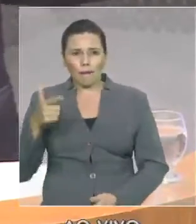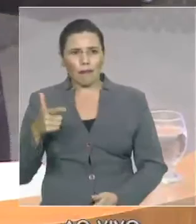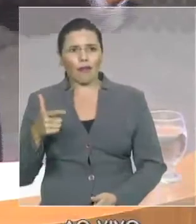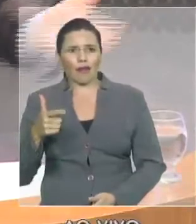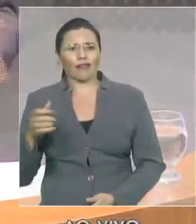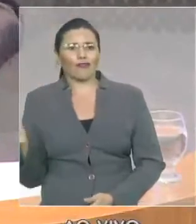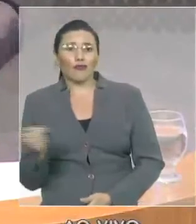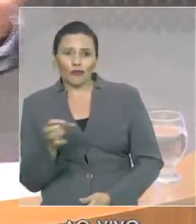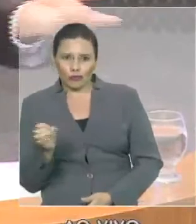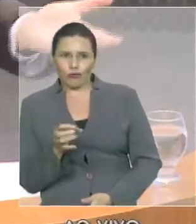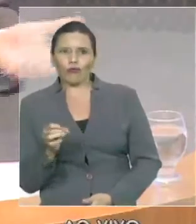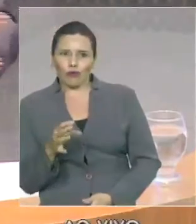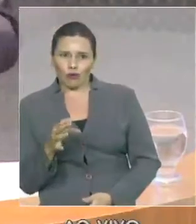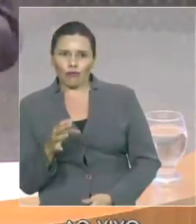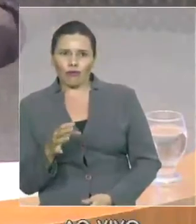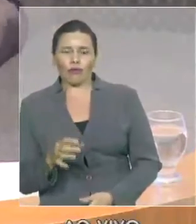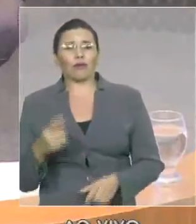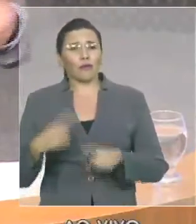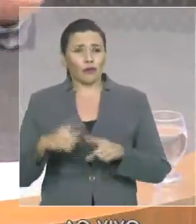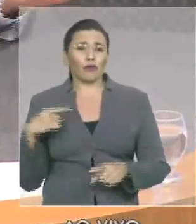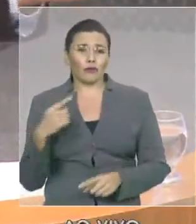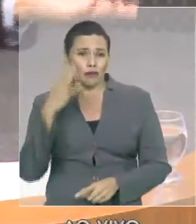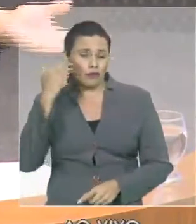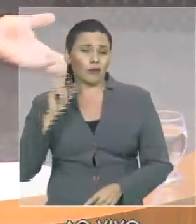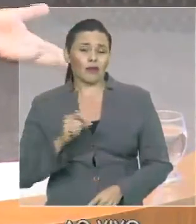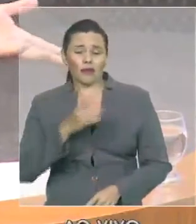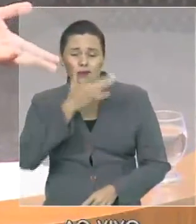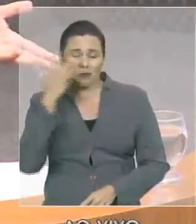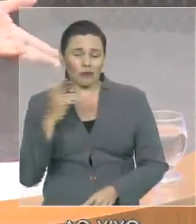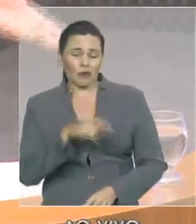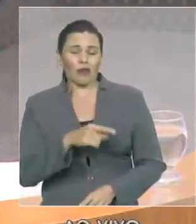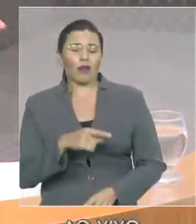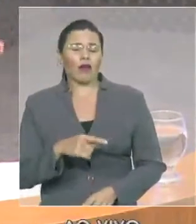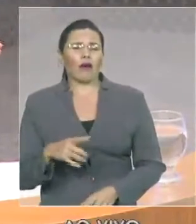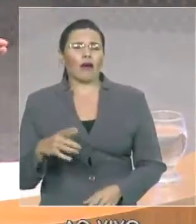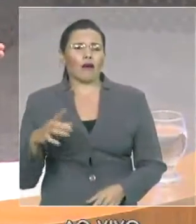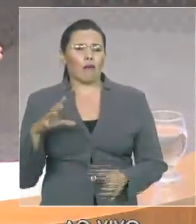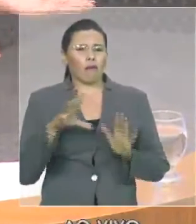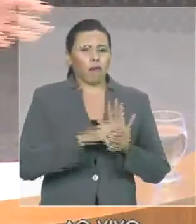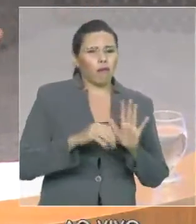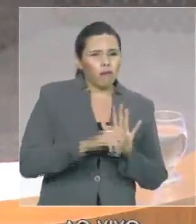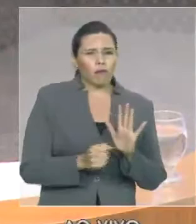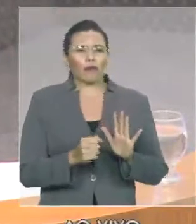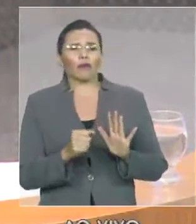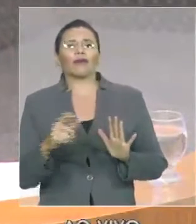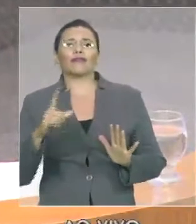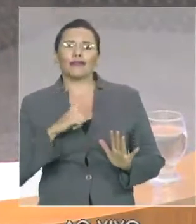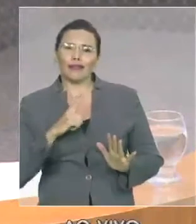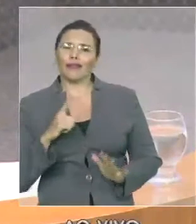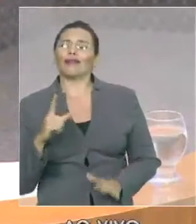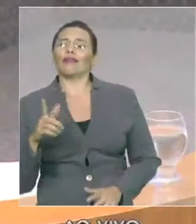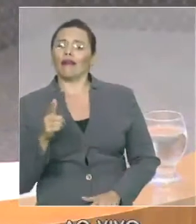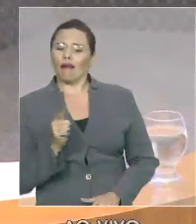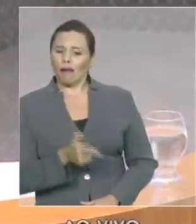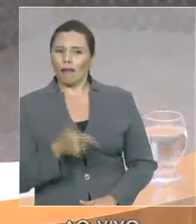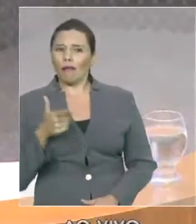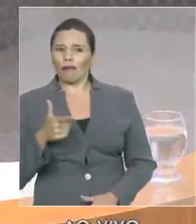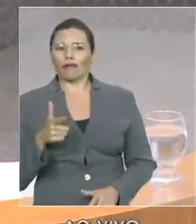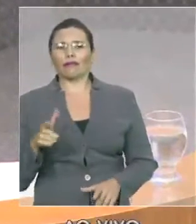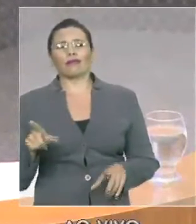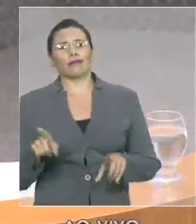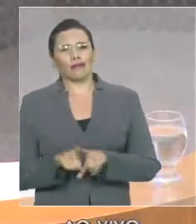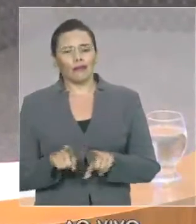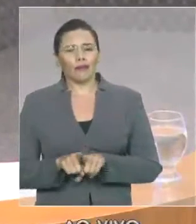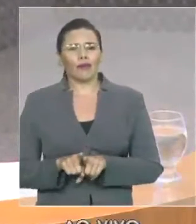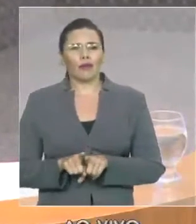beligerante que essas quadrilhas interestaduais cada vez mais ostentam. Nós já aprendemos em 2015, e aqui estão os